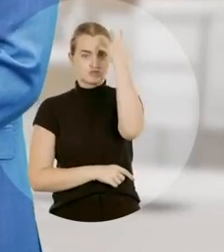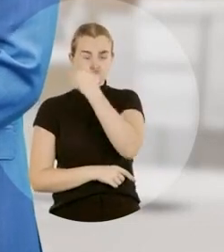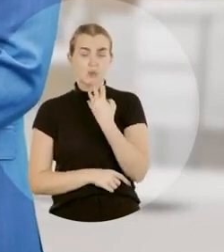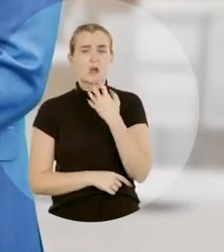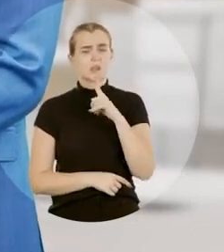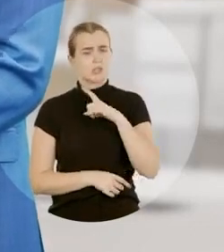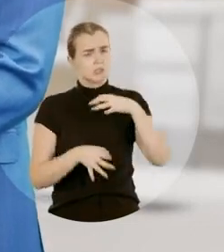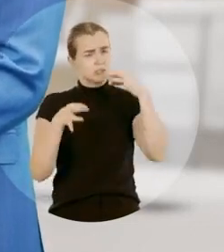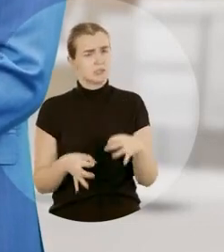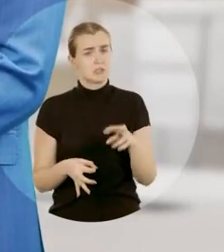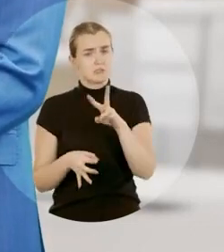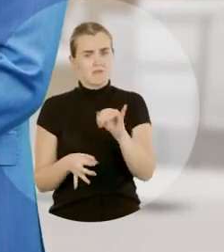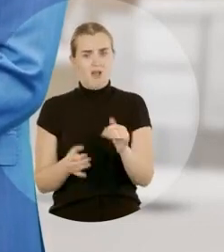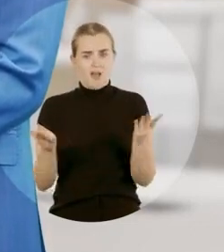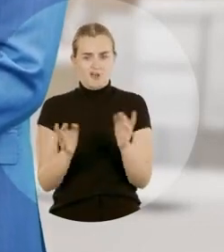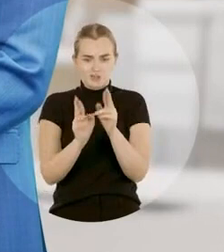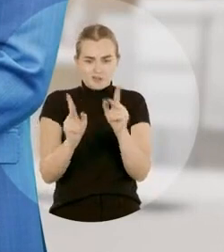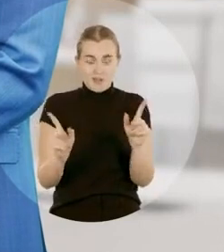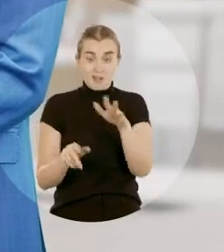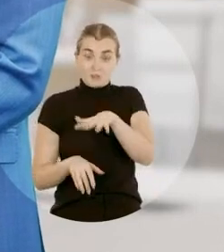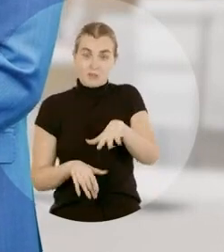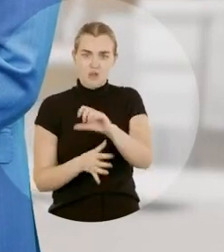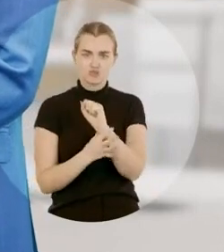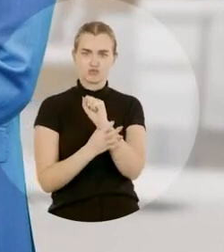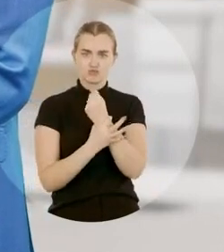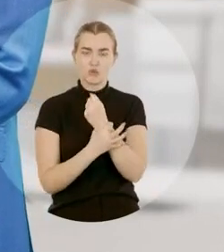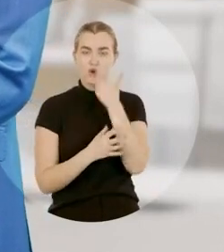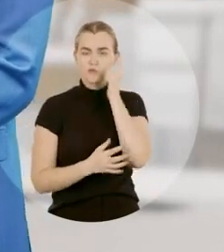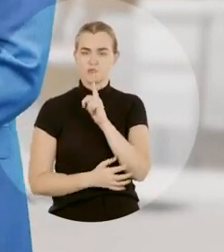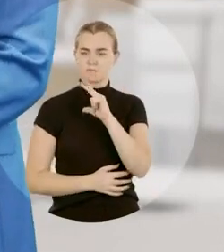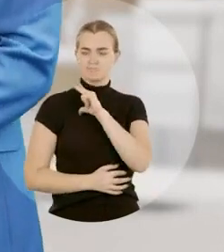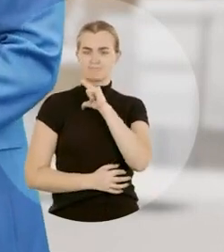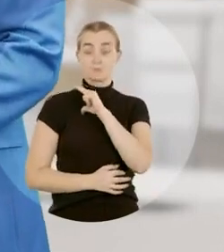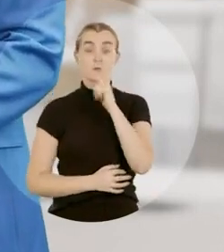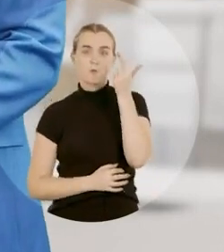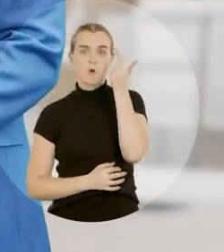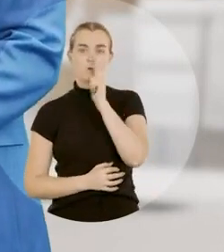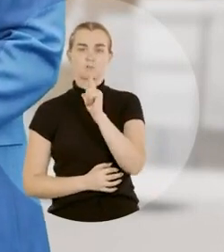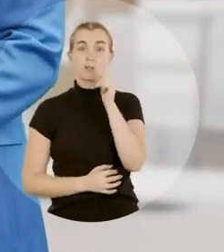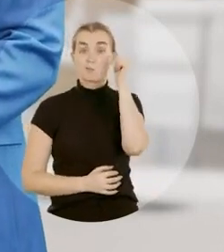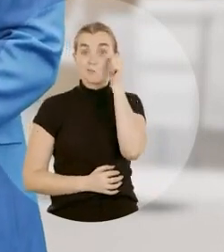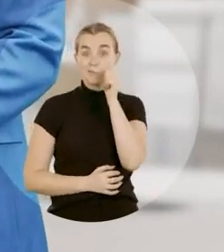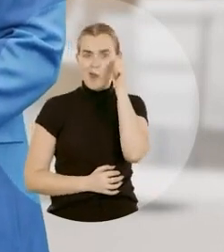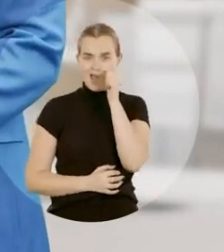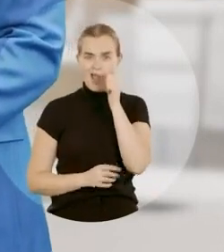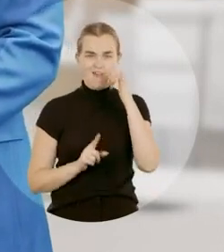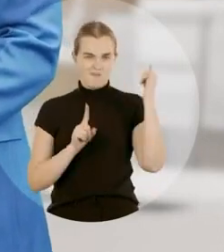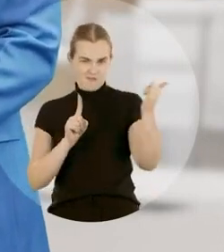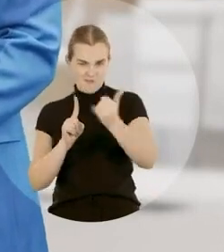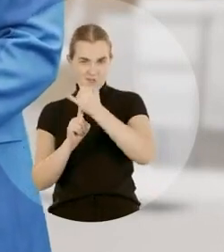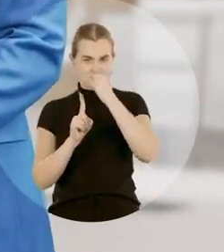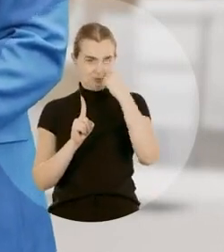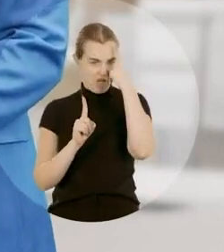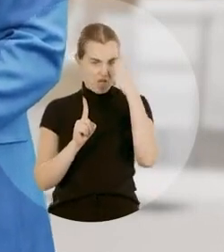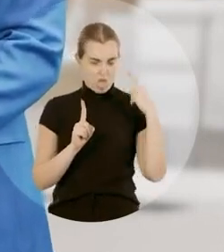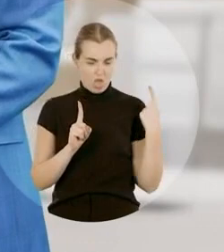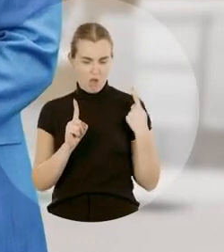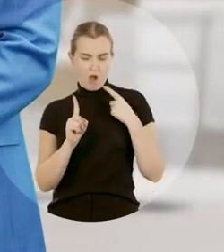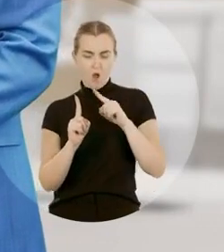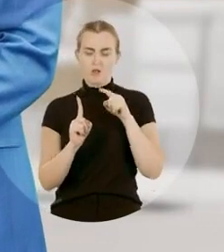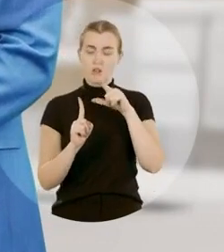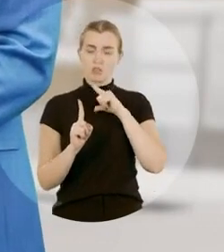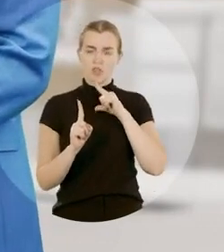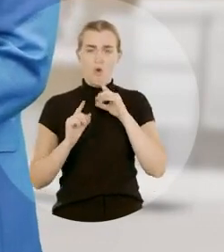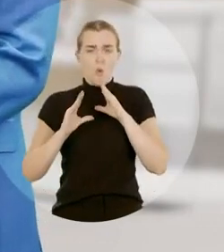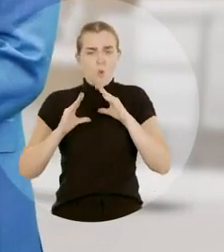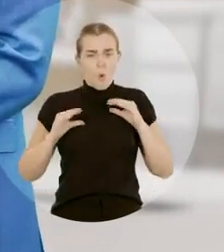diferença um espaço seguro, que vai dar privacidade, que vai garantir que as mulheres vítimas de violência tenham a tranquilidade para